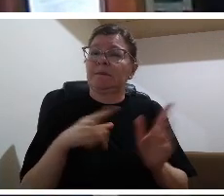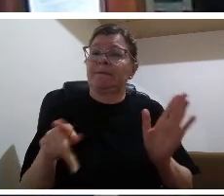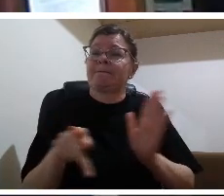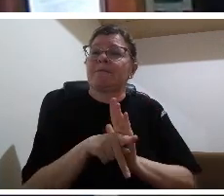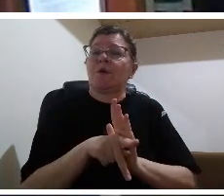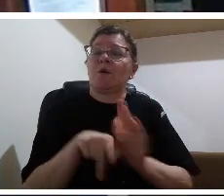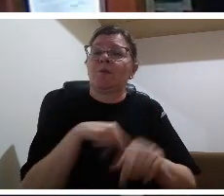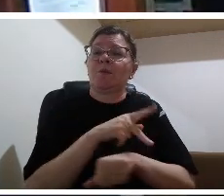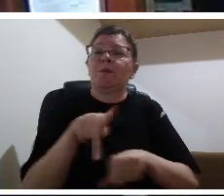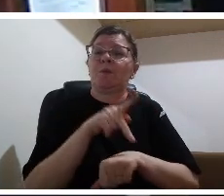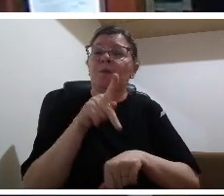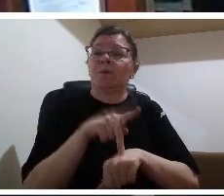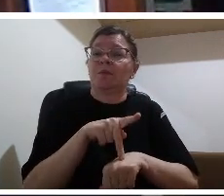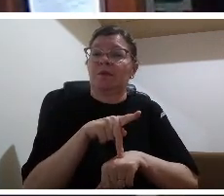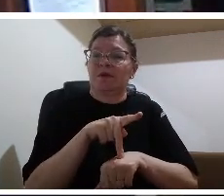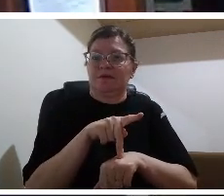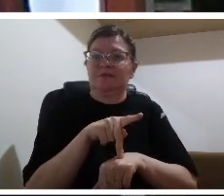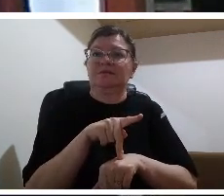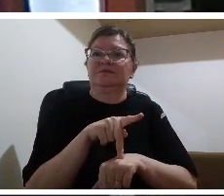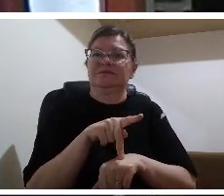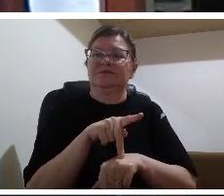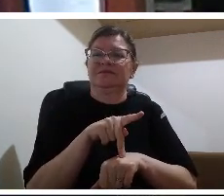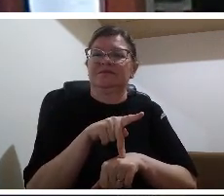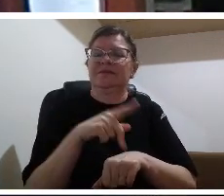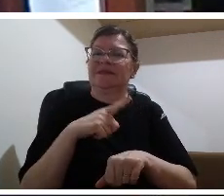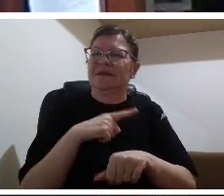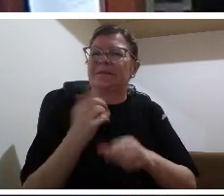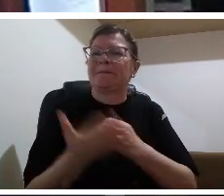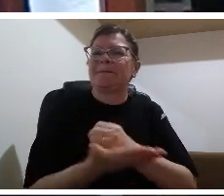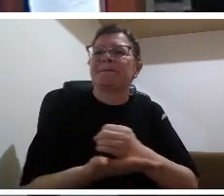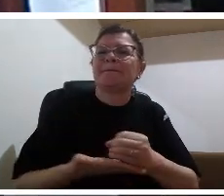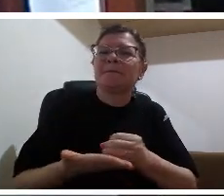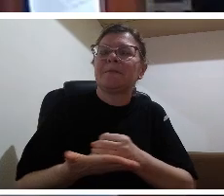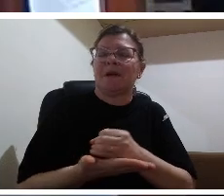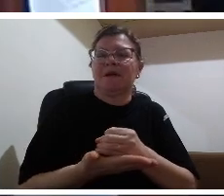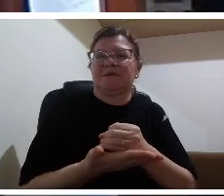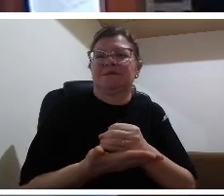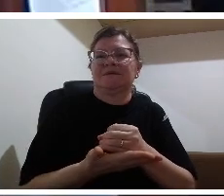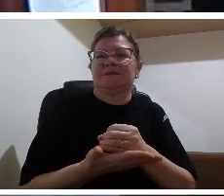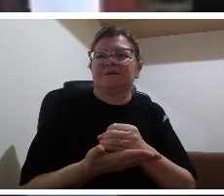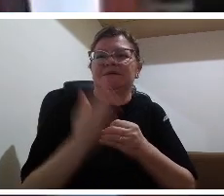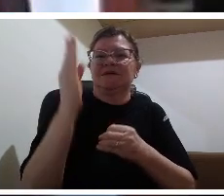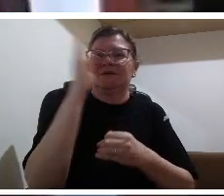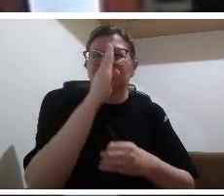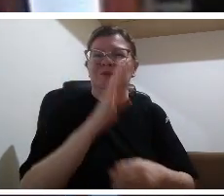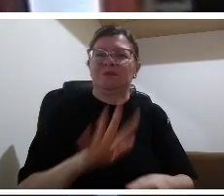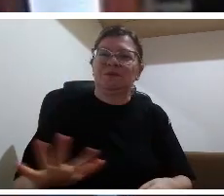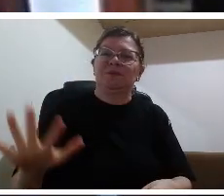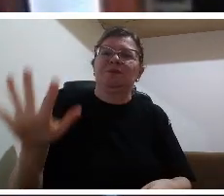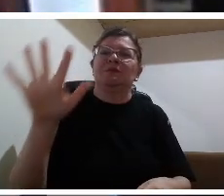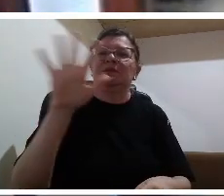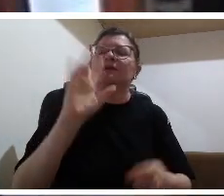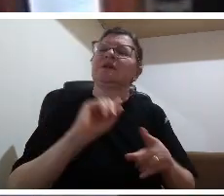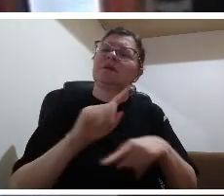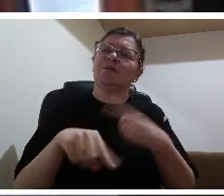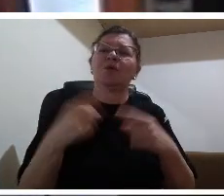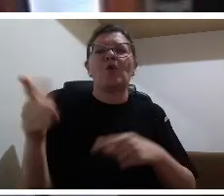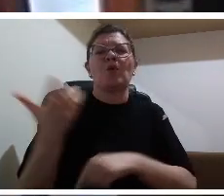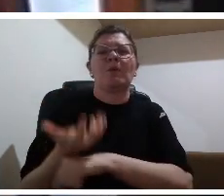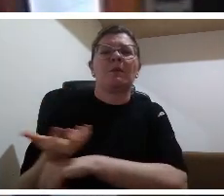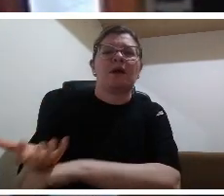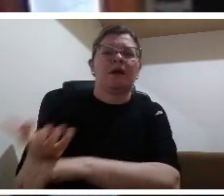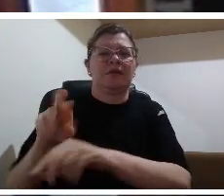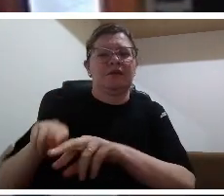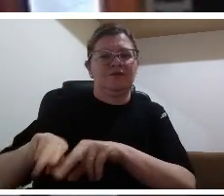a parte diversificada mas é significativo que todos os professores tenham um parâmetro para